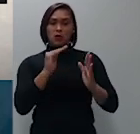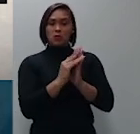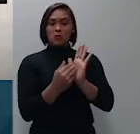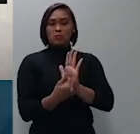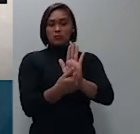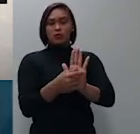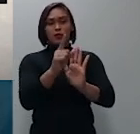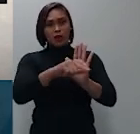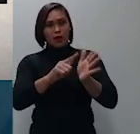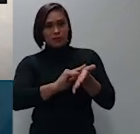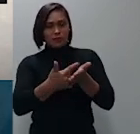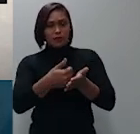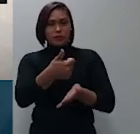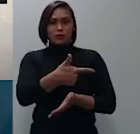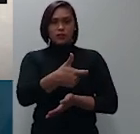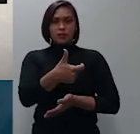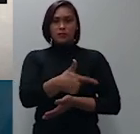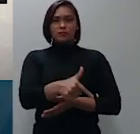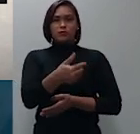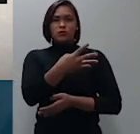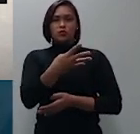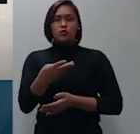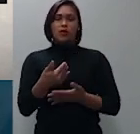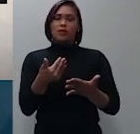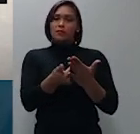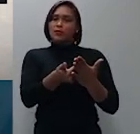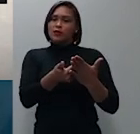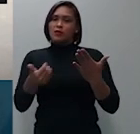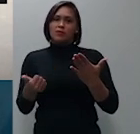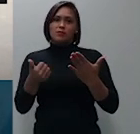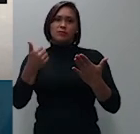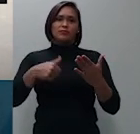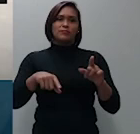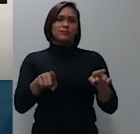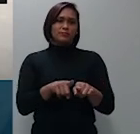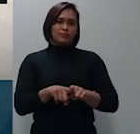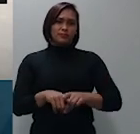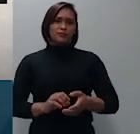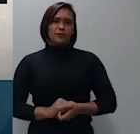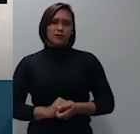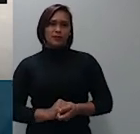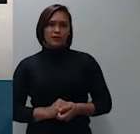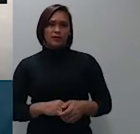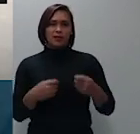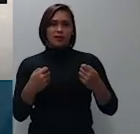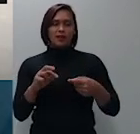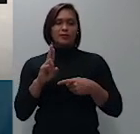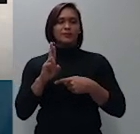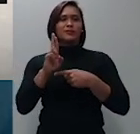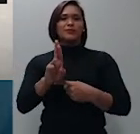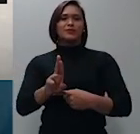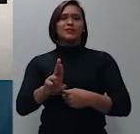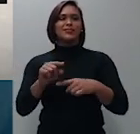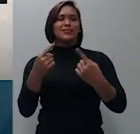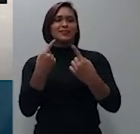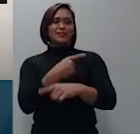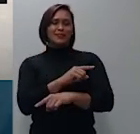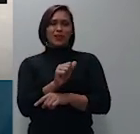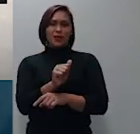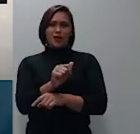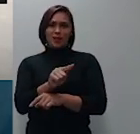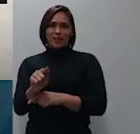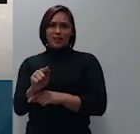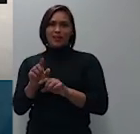pelo desprovimento do reclamo decisão do relator convertendo agravo em especial mais uma vez